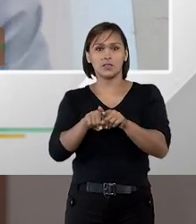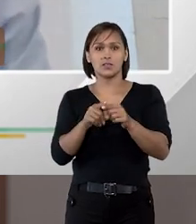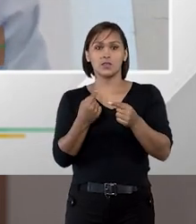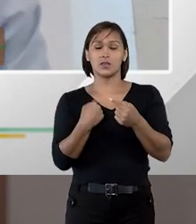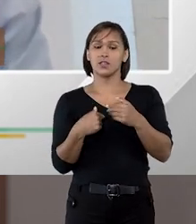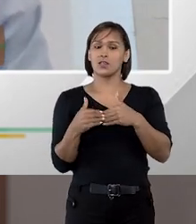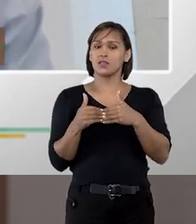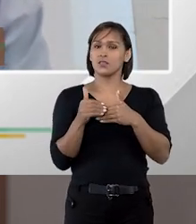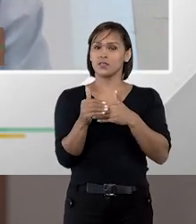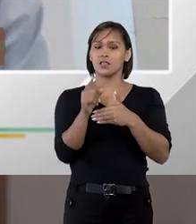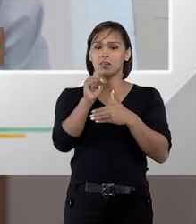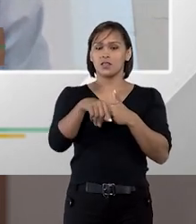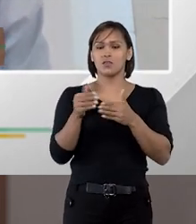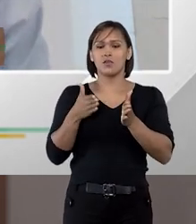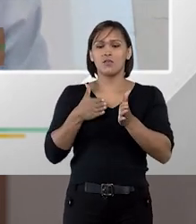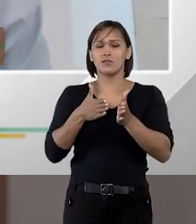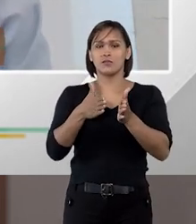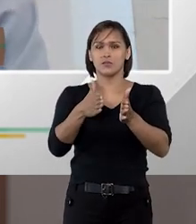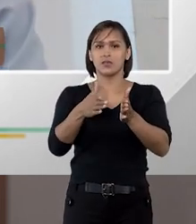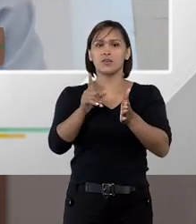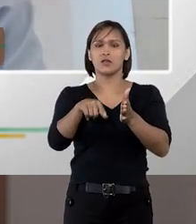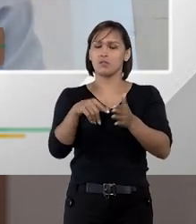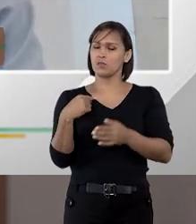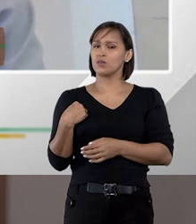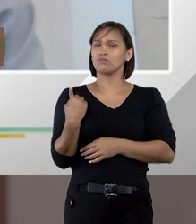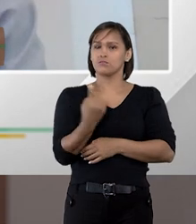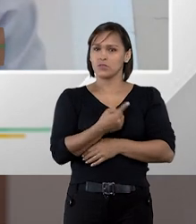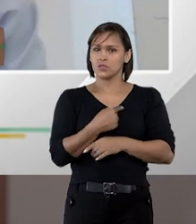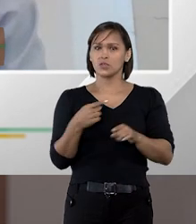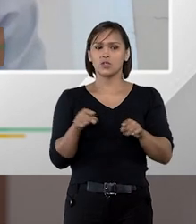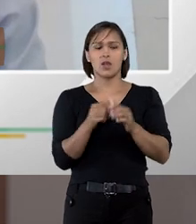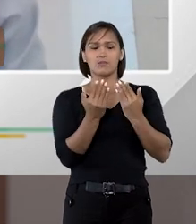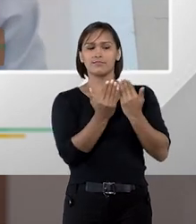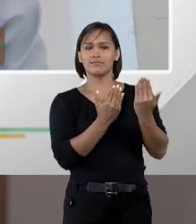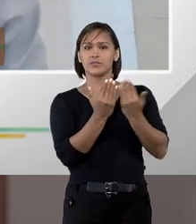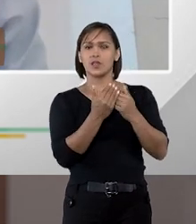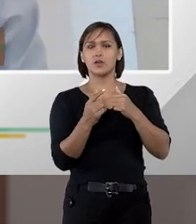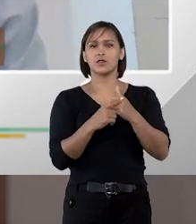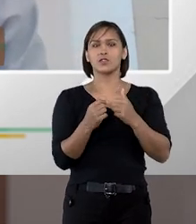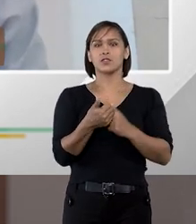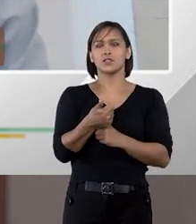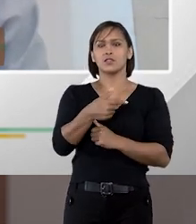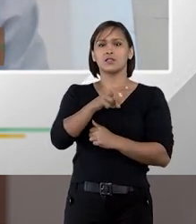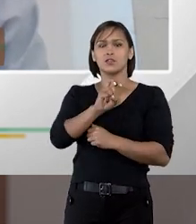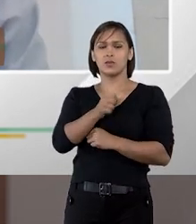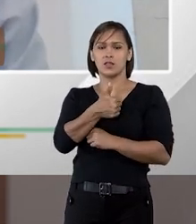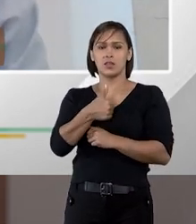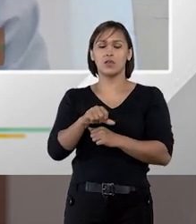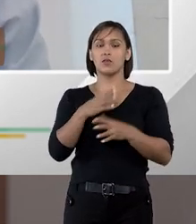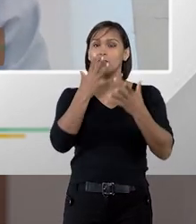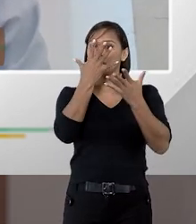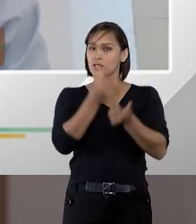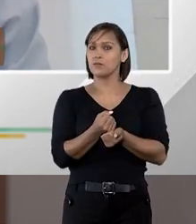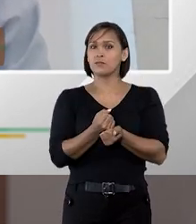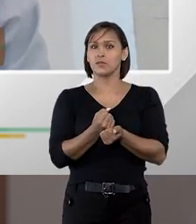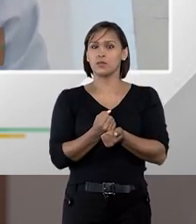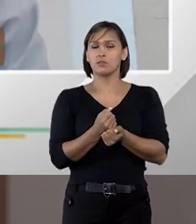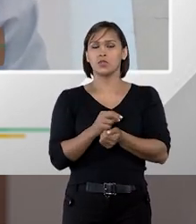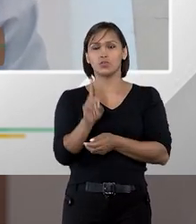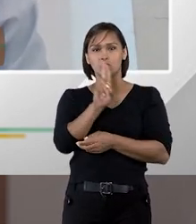e seguindo esse caminho nós nos deparamos com o artigo 151 que permite